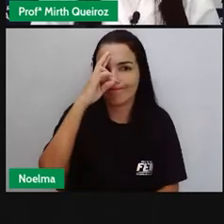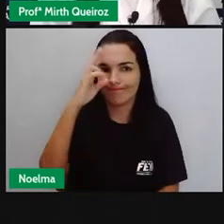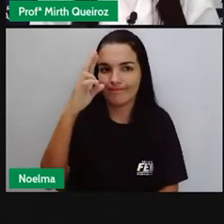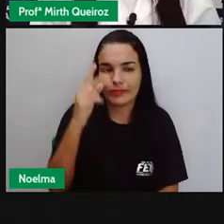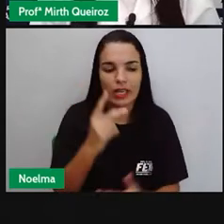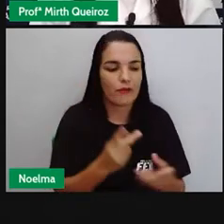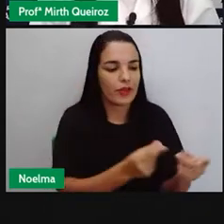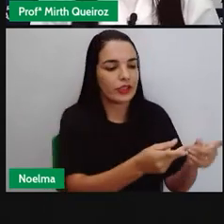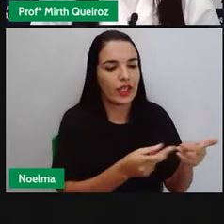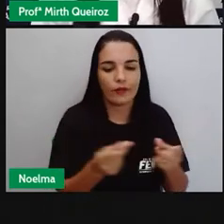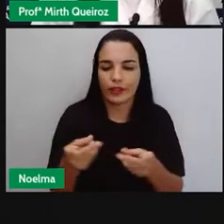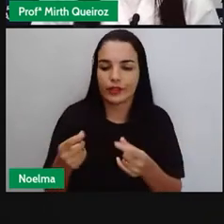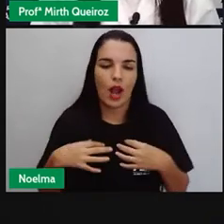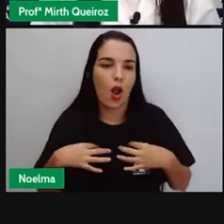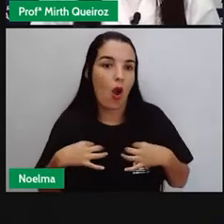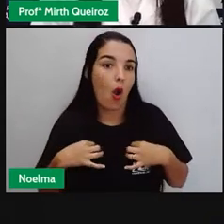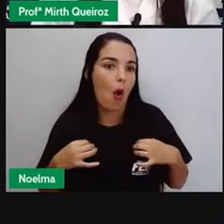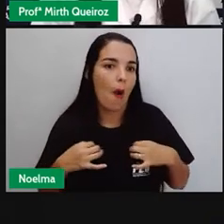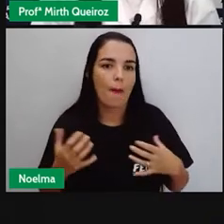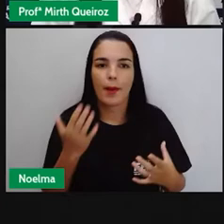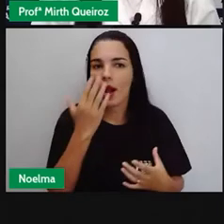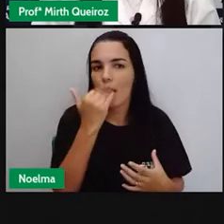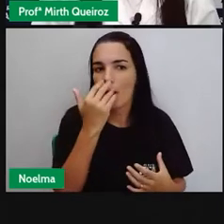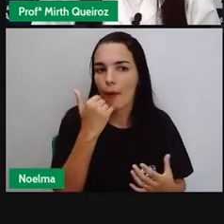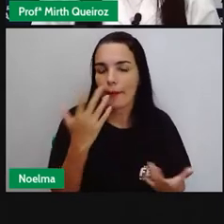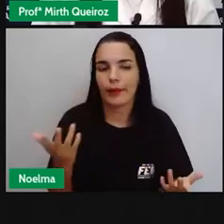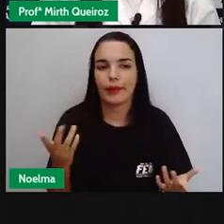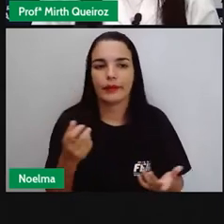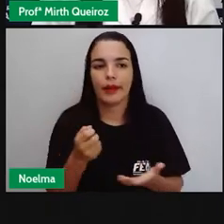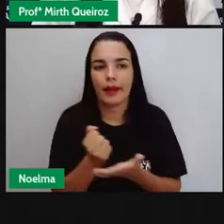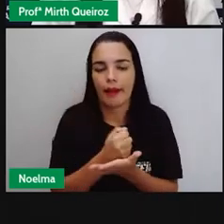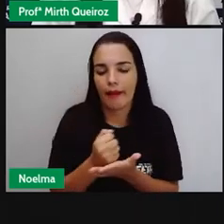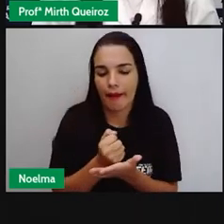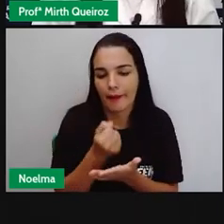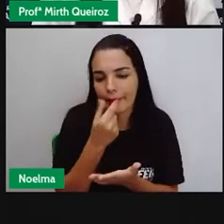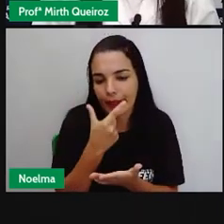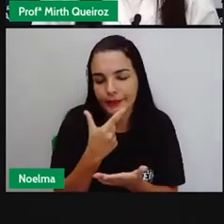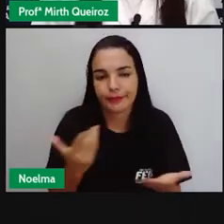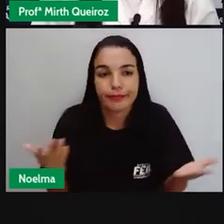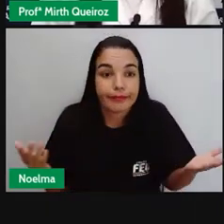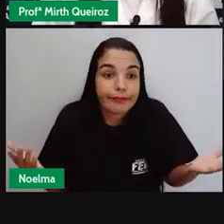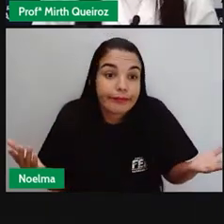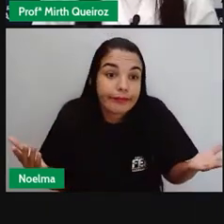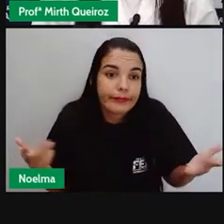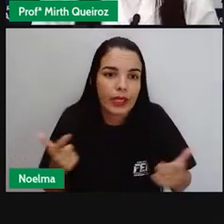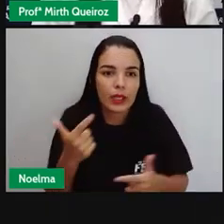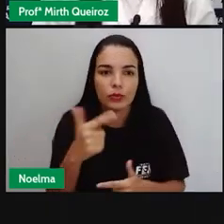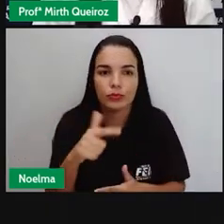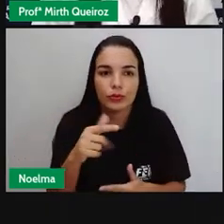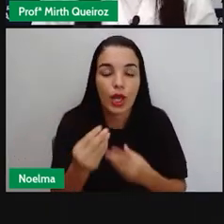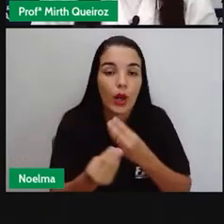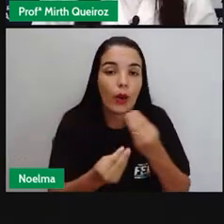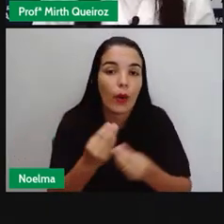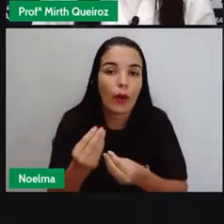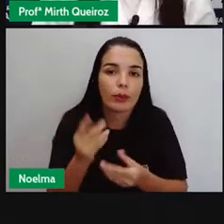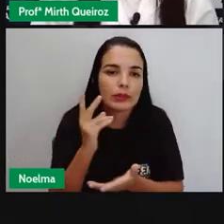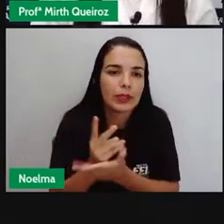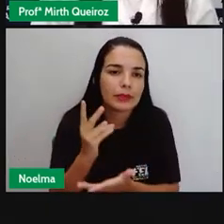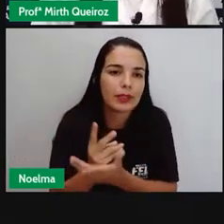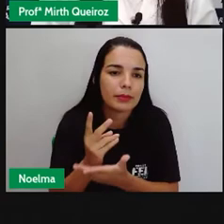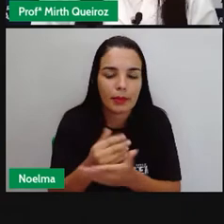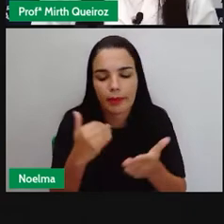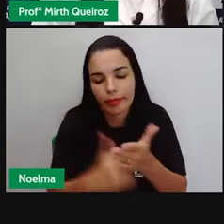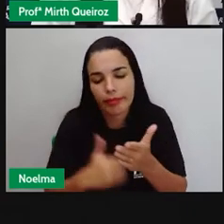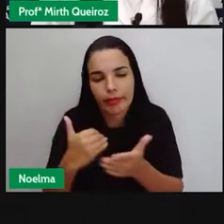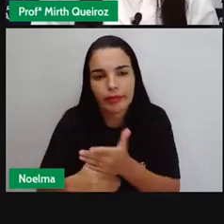roupas, alimentos e remédios. O imigrante sempre estava endividado, porque eles compravam essa roupa, esse alimento e esse remédio